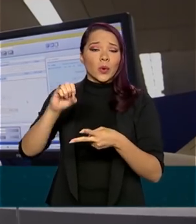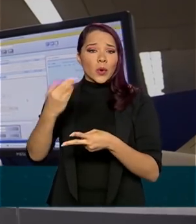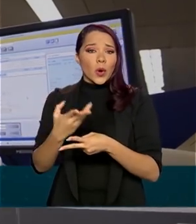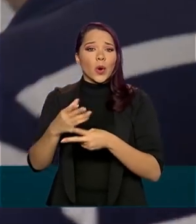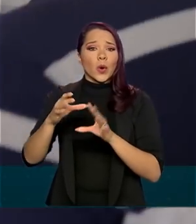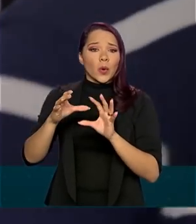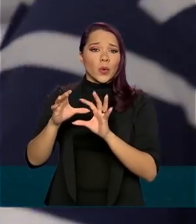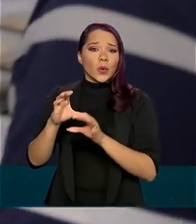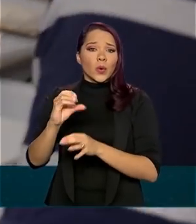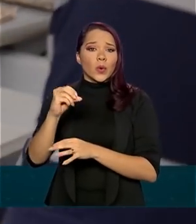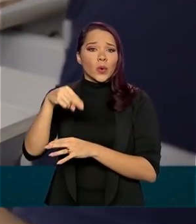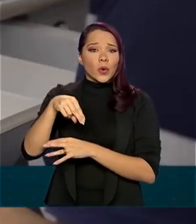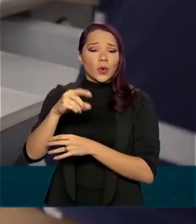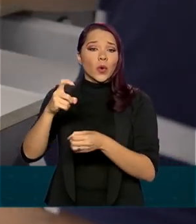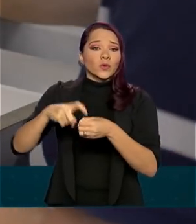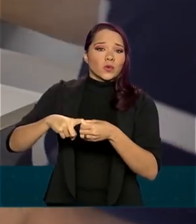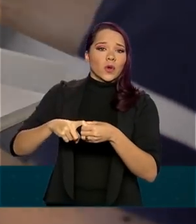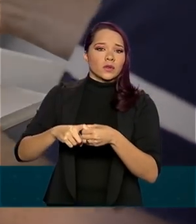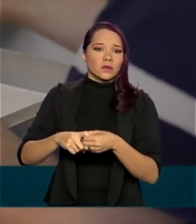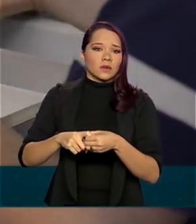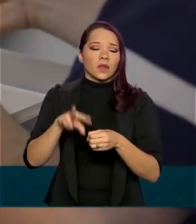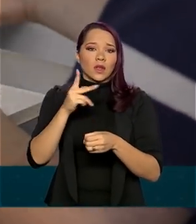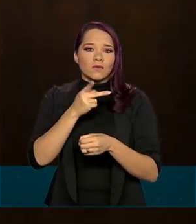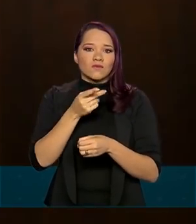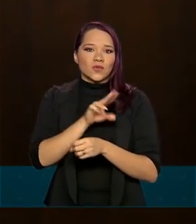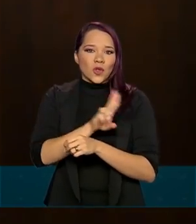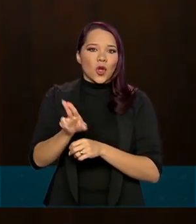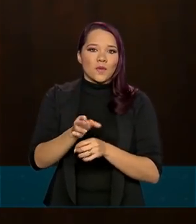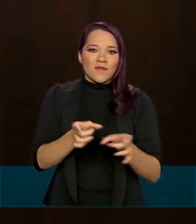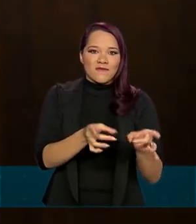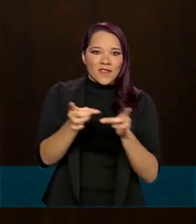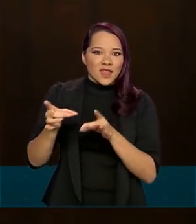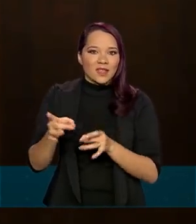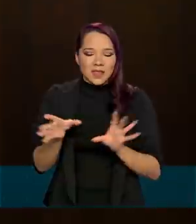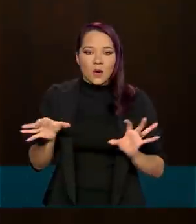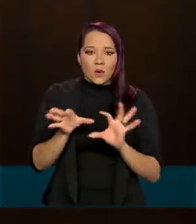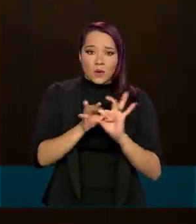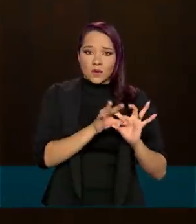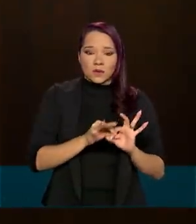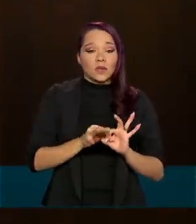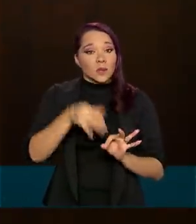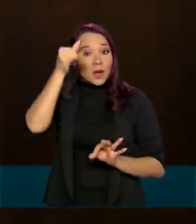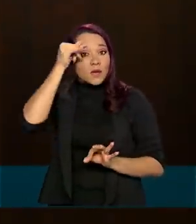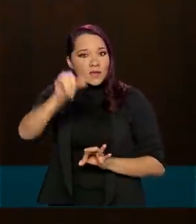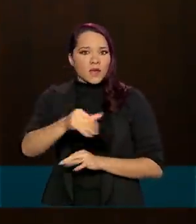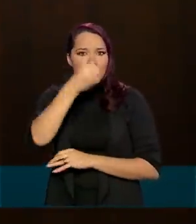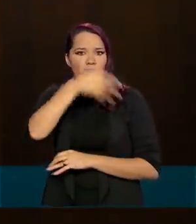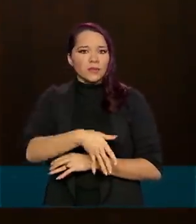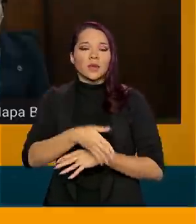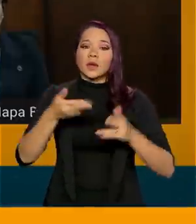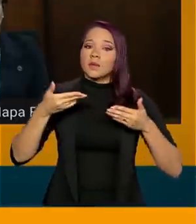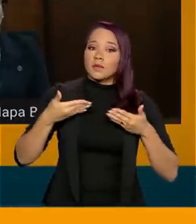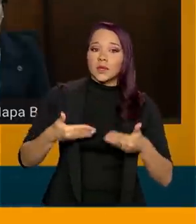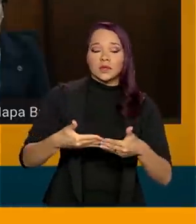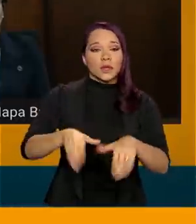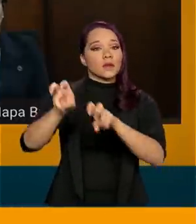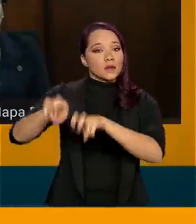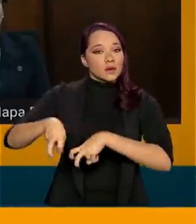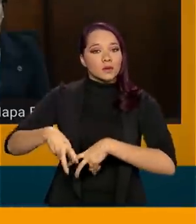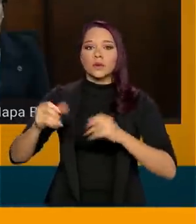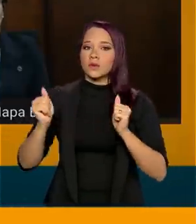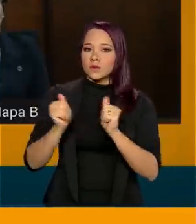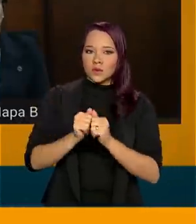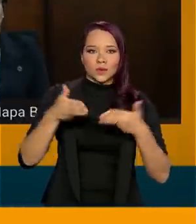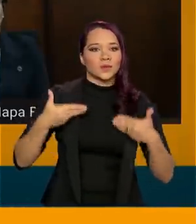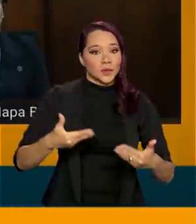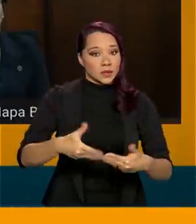consórcios. A chamada venda casada. Para combater esse abuso, o Ministério da Agricultura, em parceria